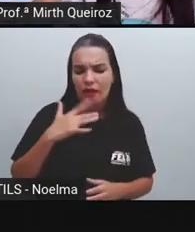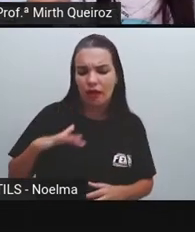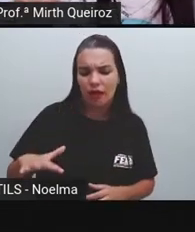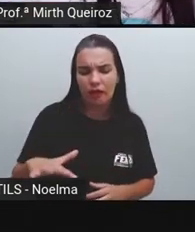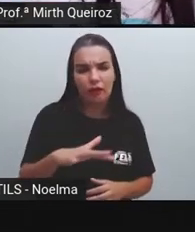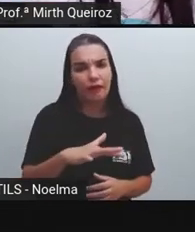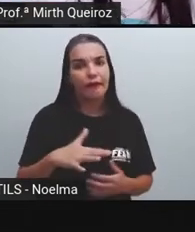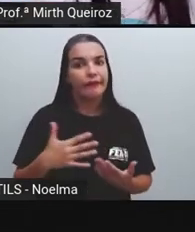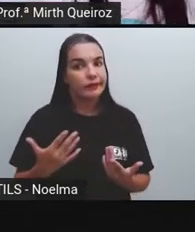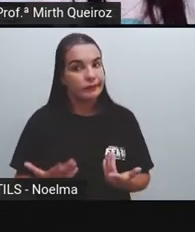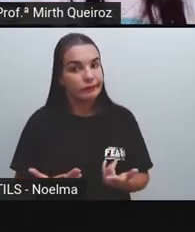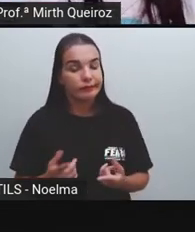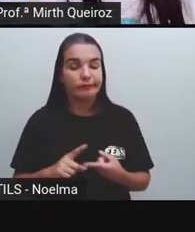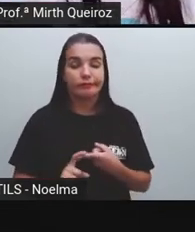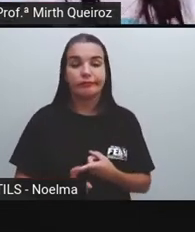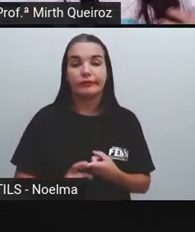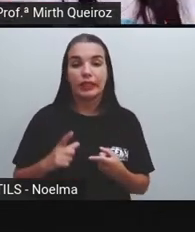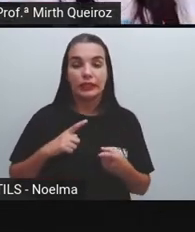postam Fotos